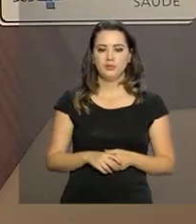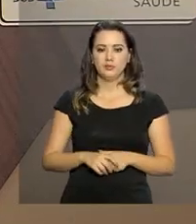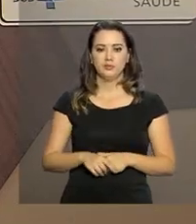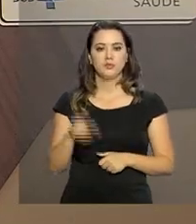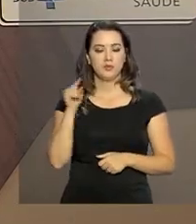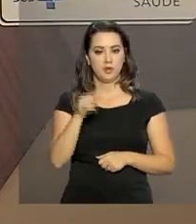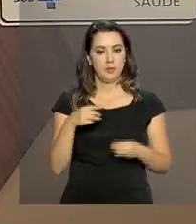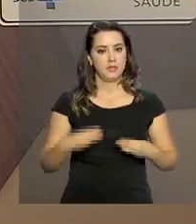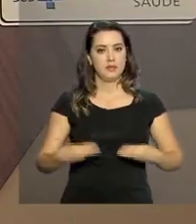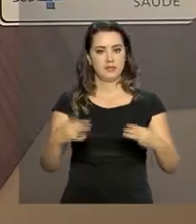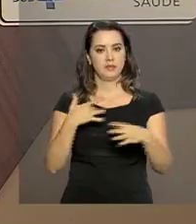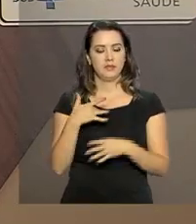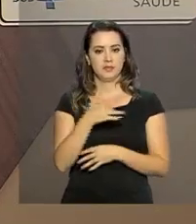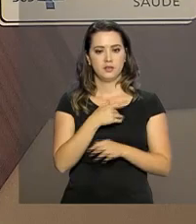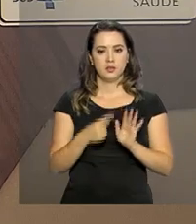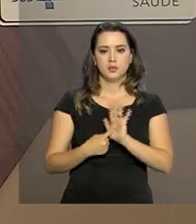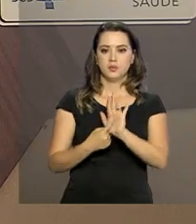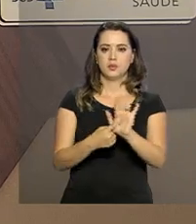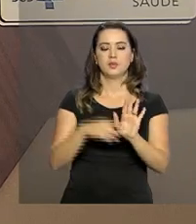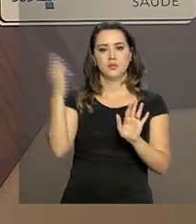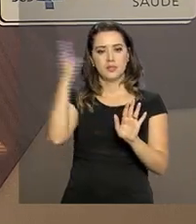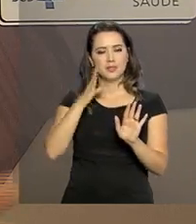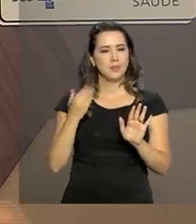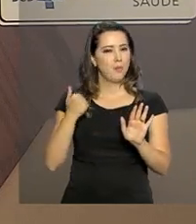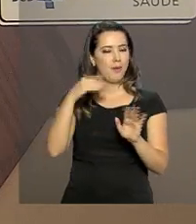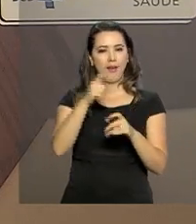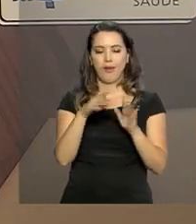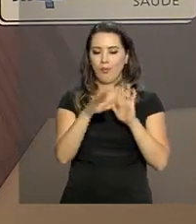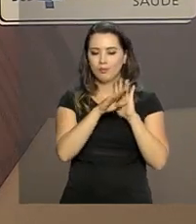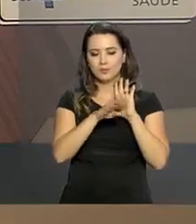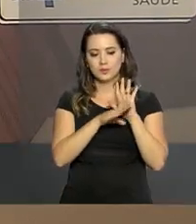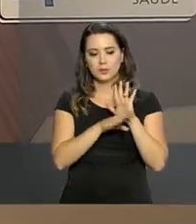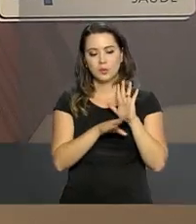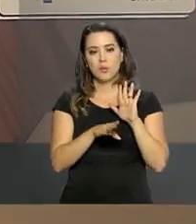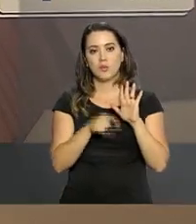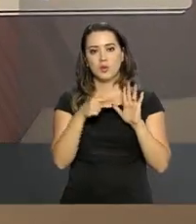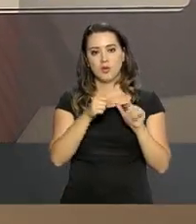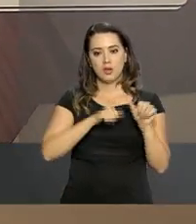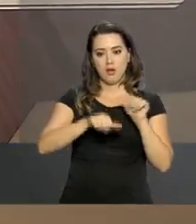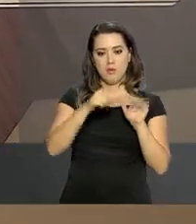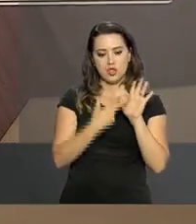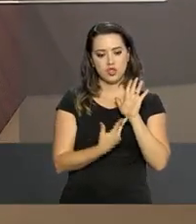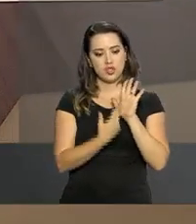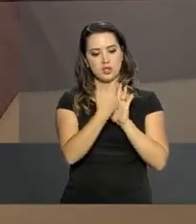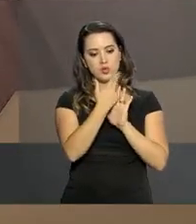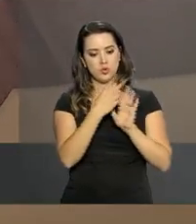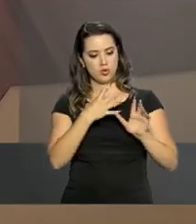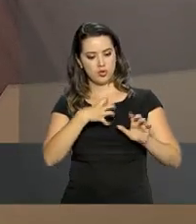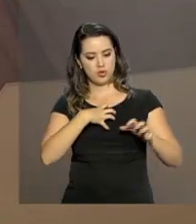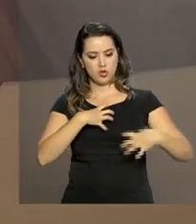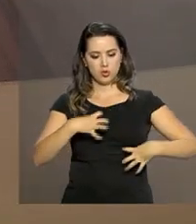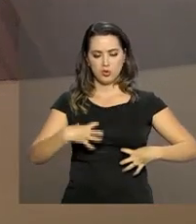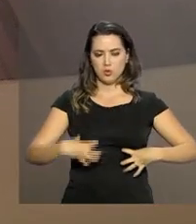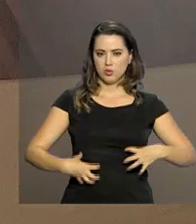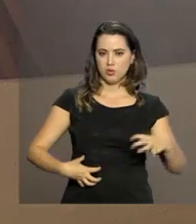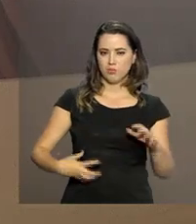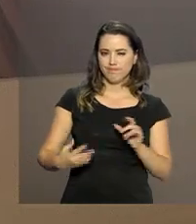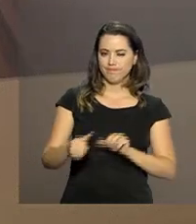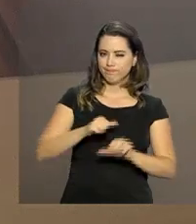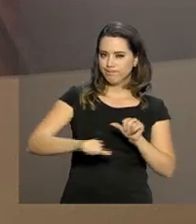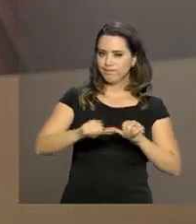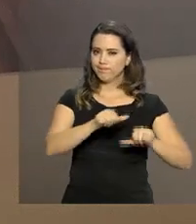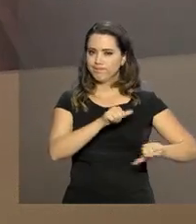Saúde, o Brasil tem o maior programa gratuito de transplante de órgãos do mundo. O Sistema Único de Saúde é responsável por